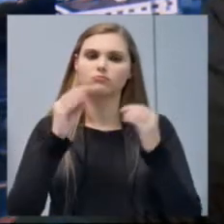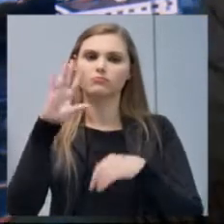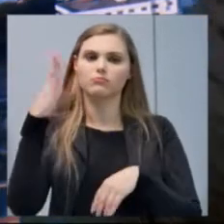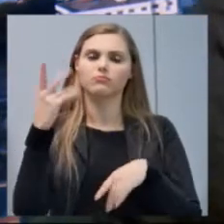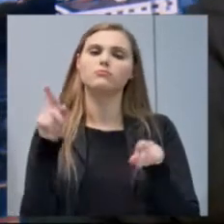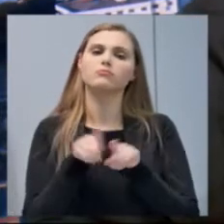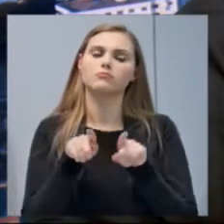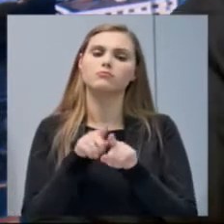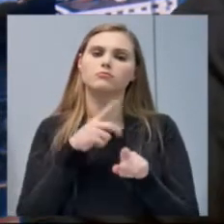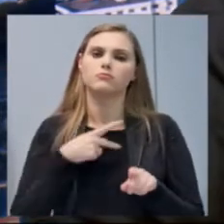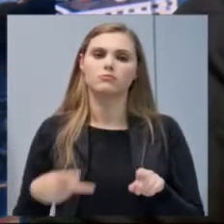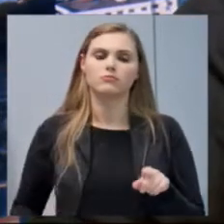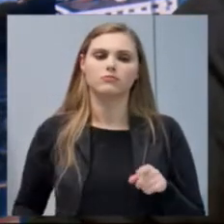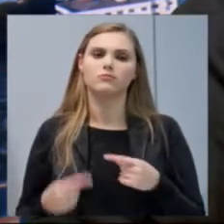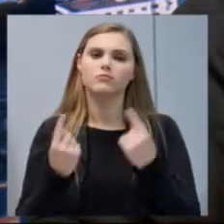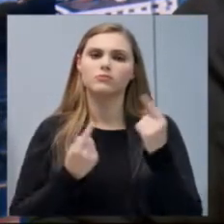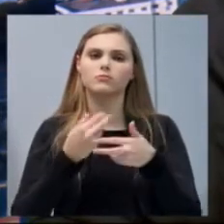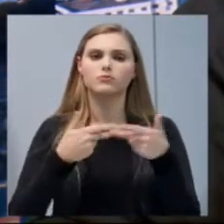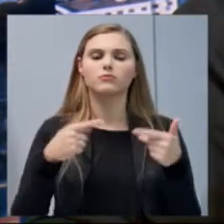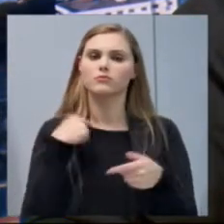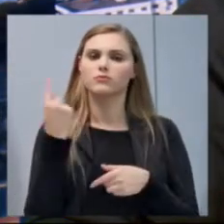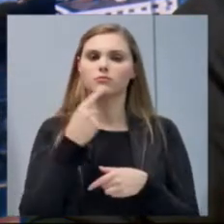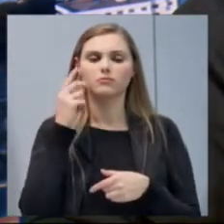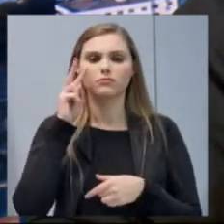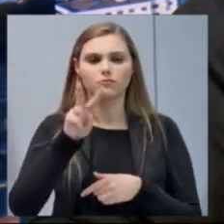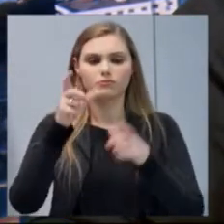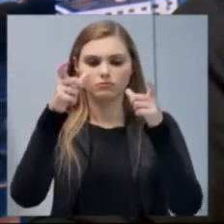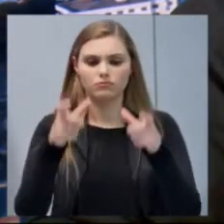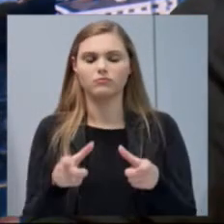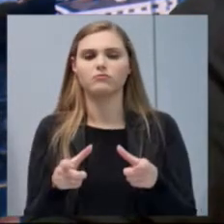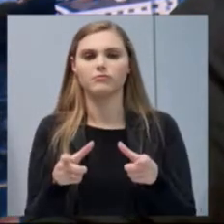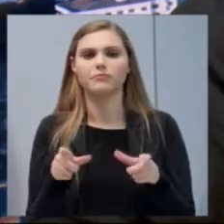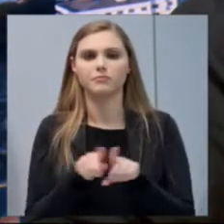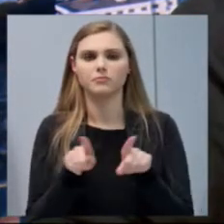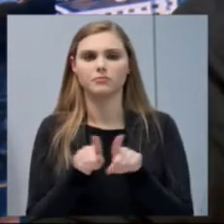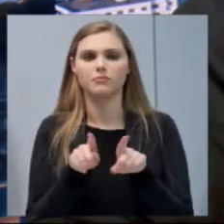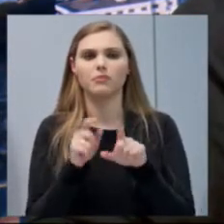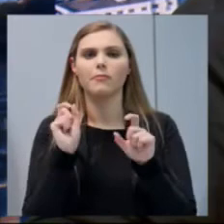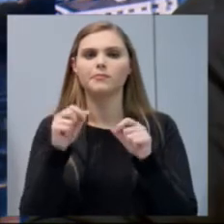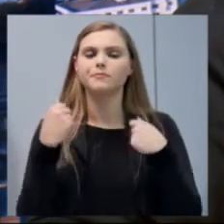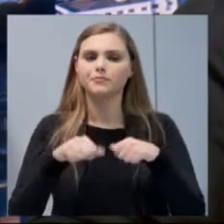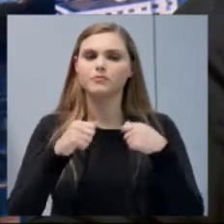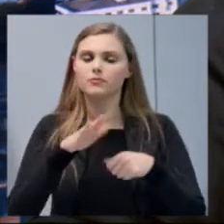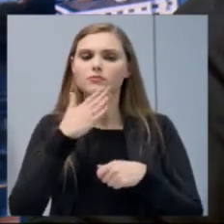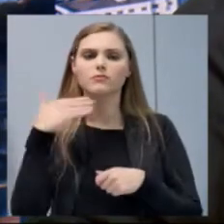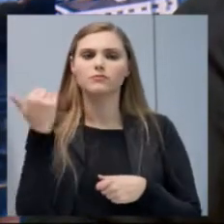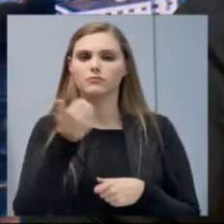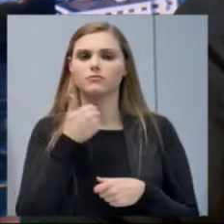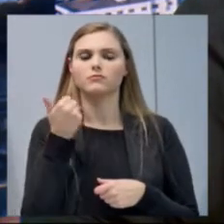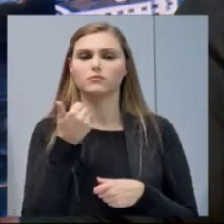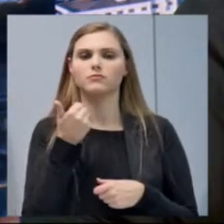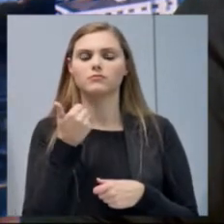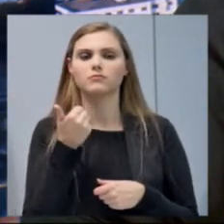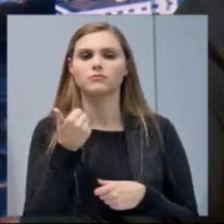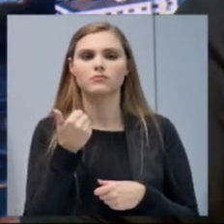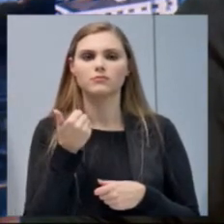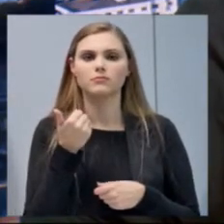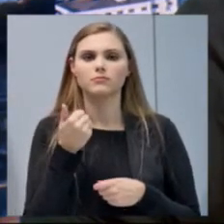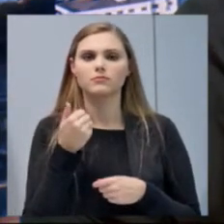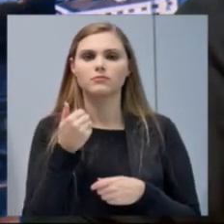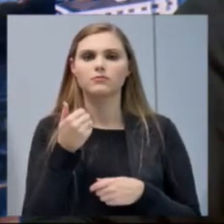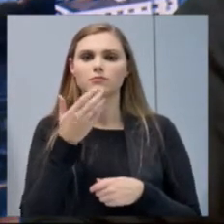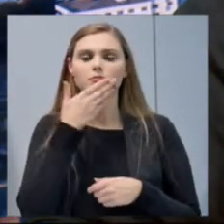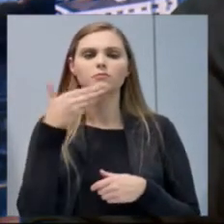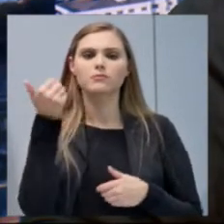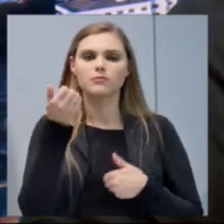algumas situações que nós vimos, quanto ao local lá também, que precisa de melhorias, enfim, para um